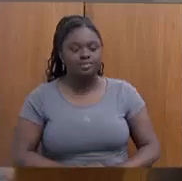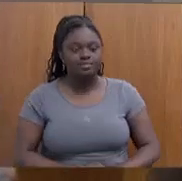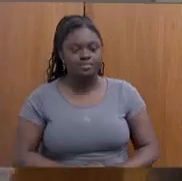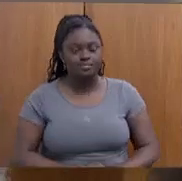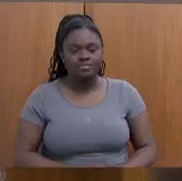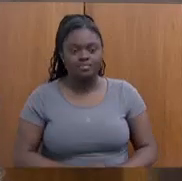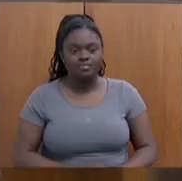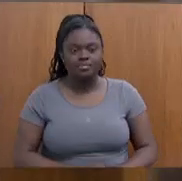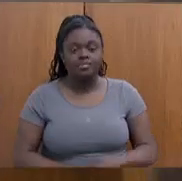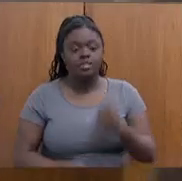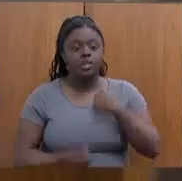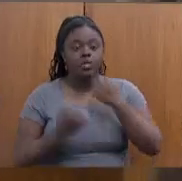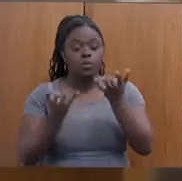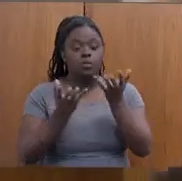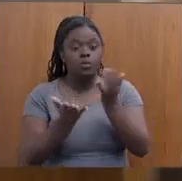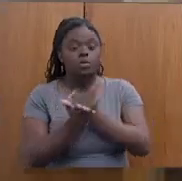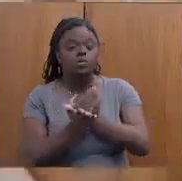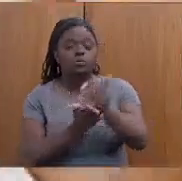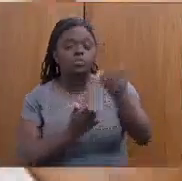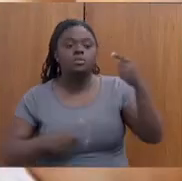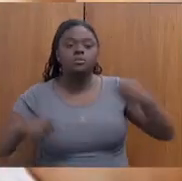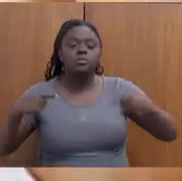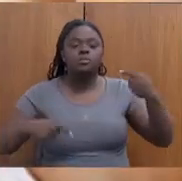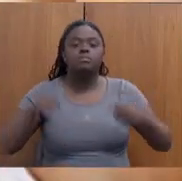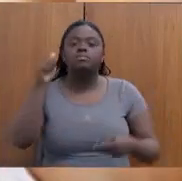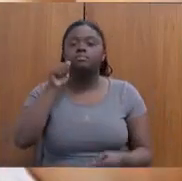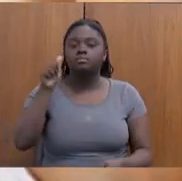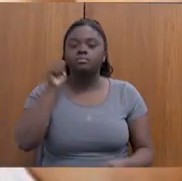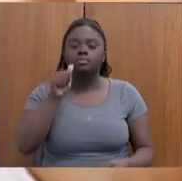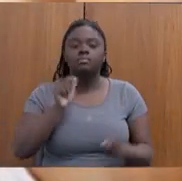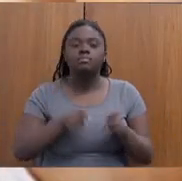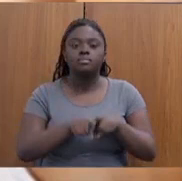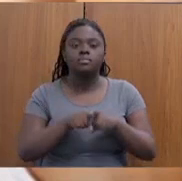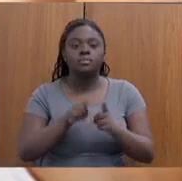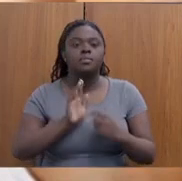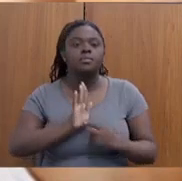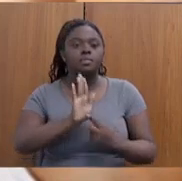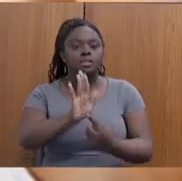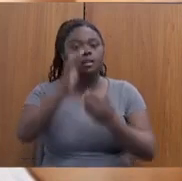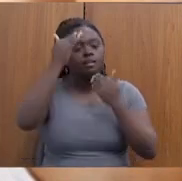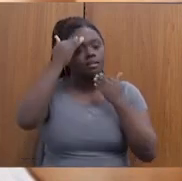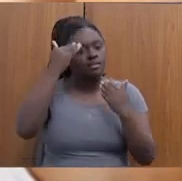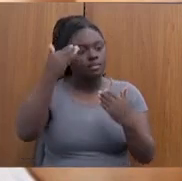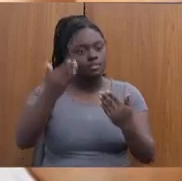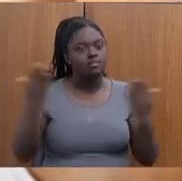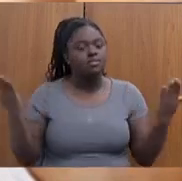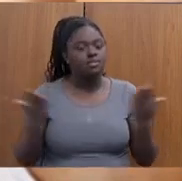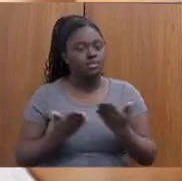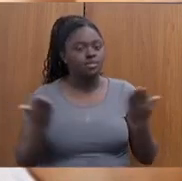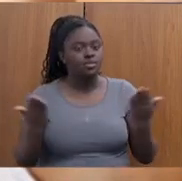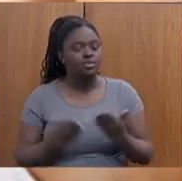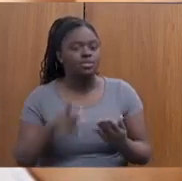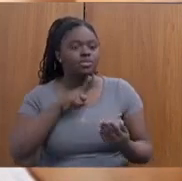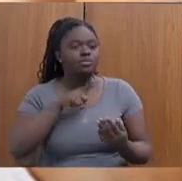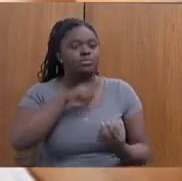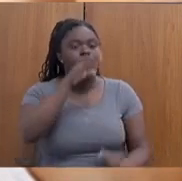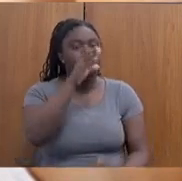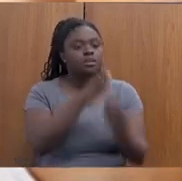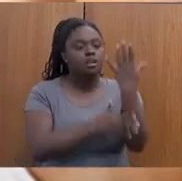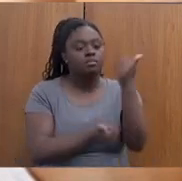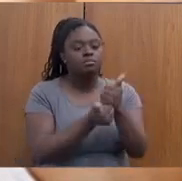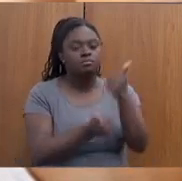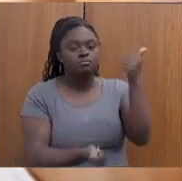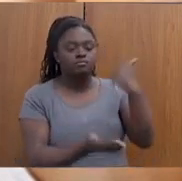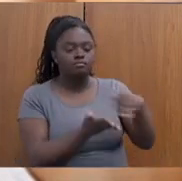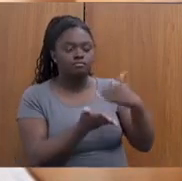Eu gostaria de começar pela política das mulheres e destacando aqui e agradecendo que hoje nós temos criado uma subsecretaria da